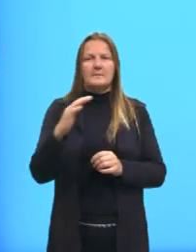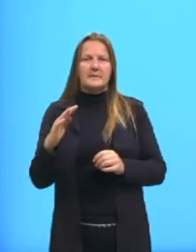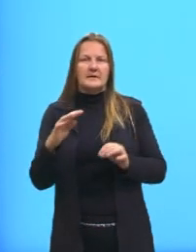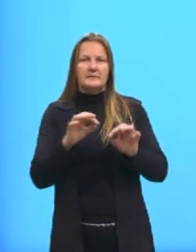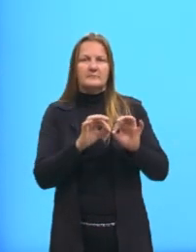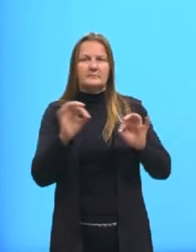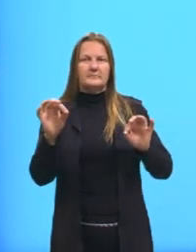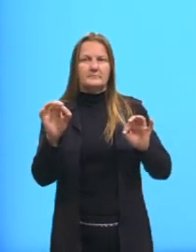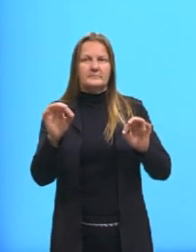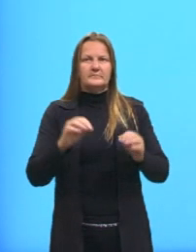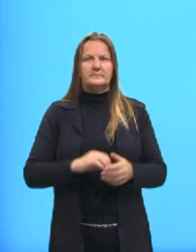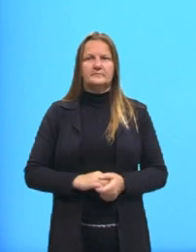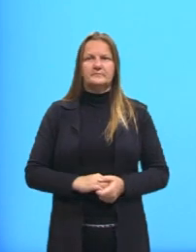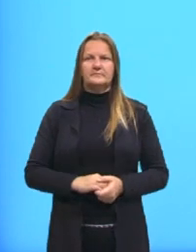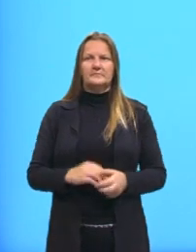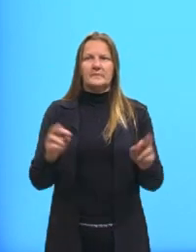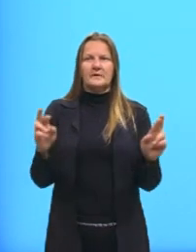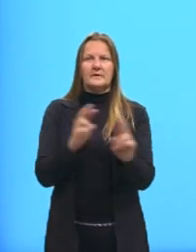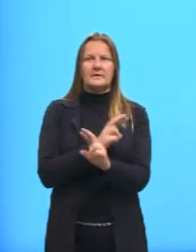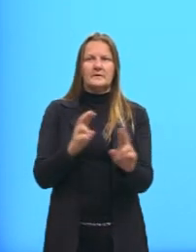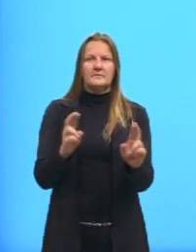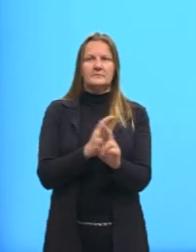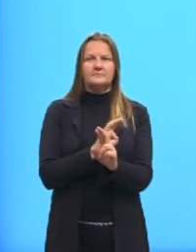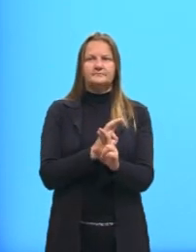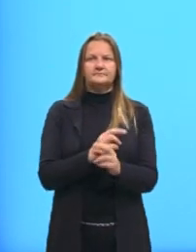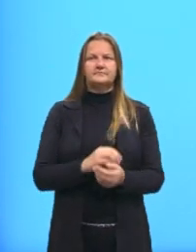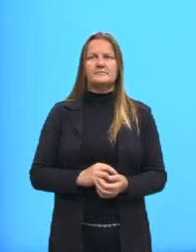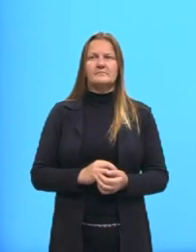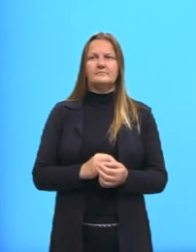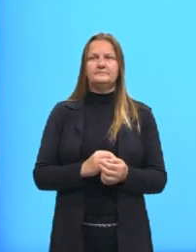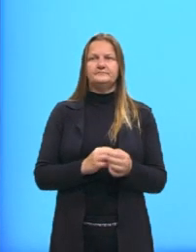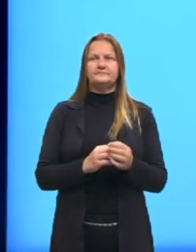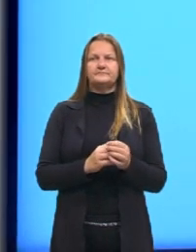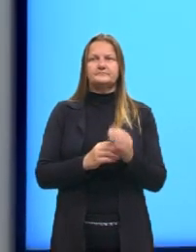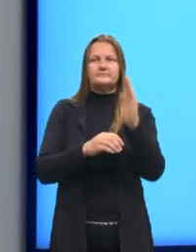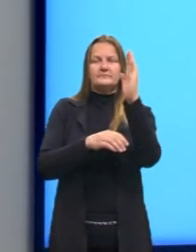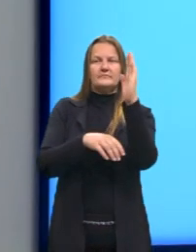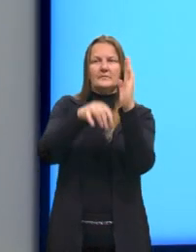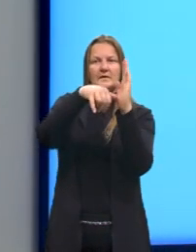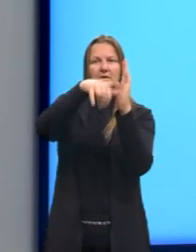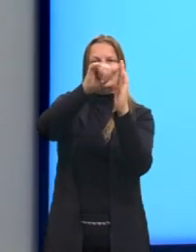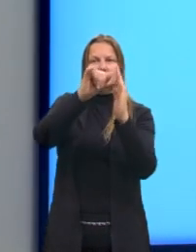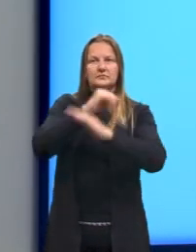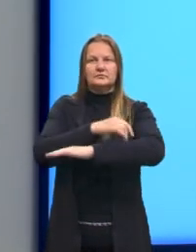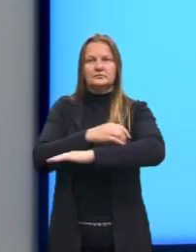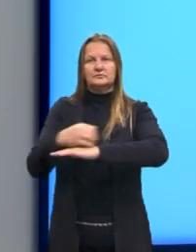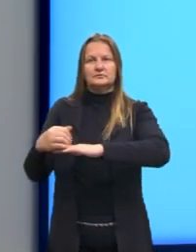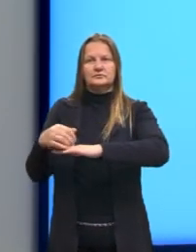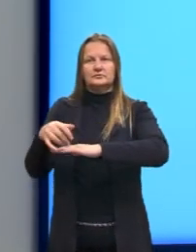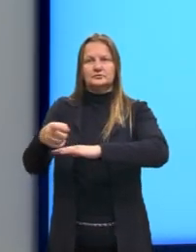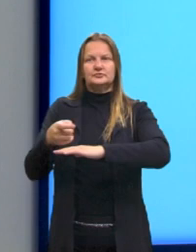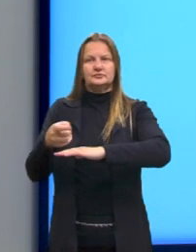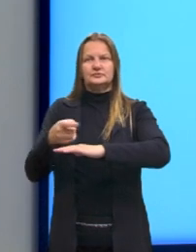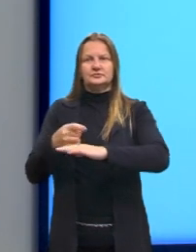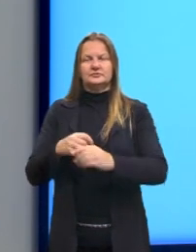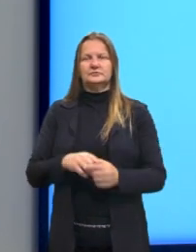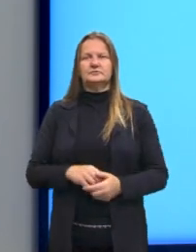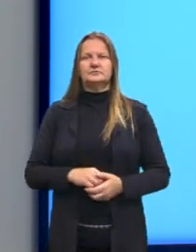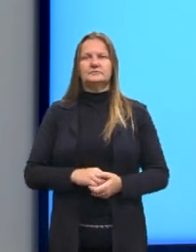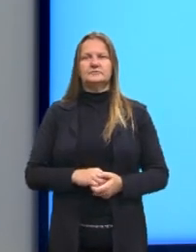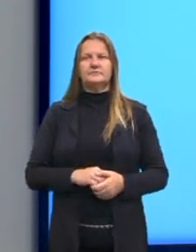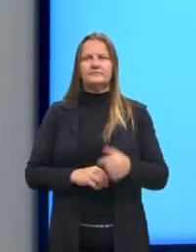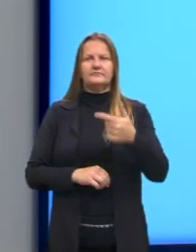B. Então, aqui nós temos a reta, o plano cartesiano, o nosso eixo horizontal,